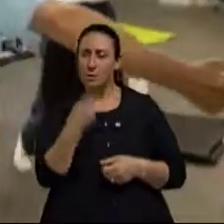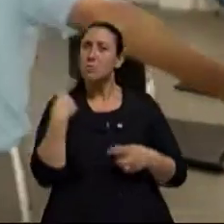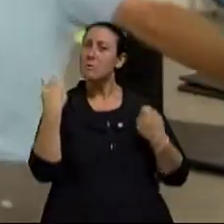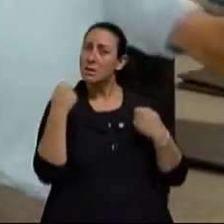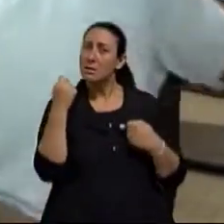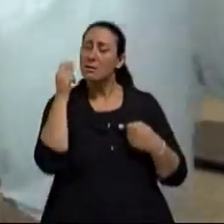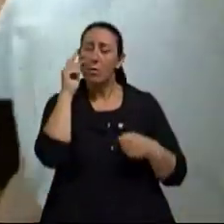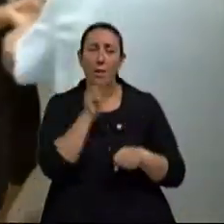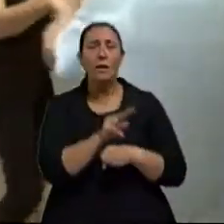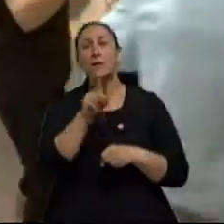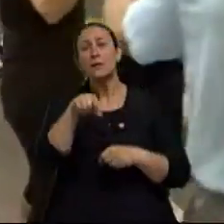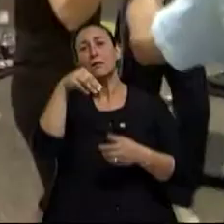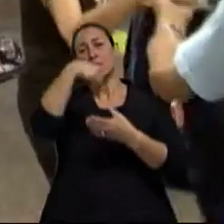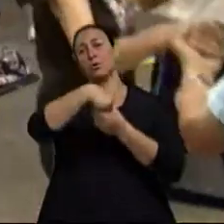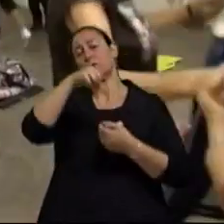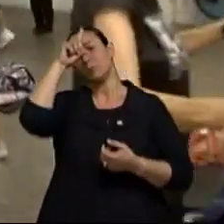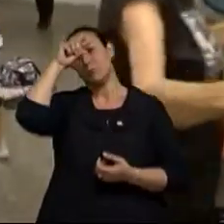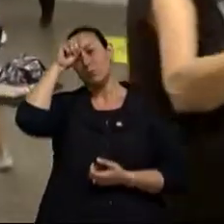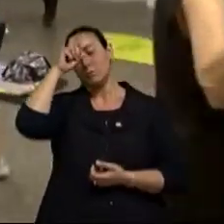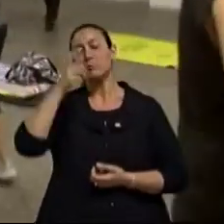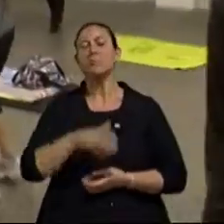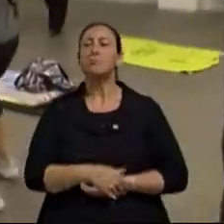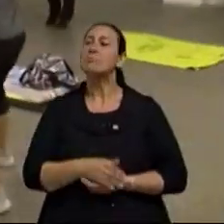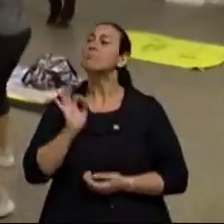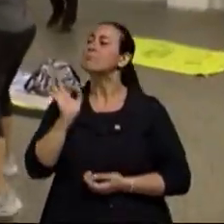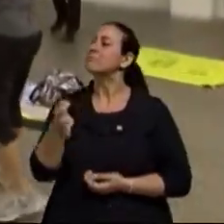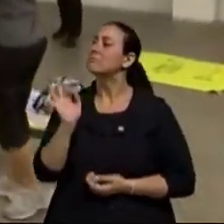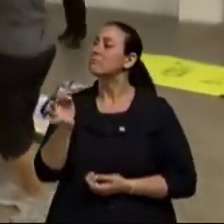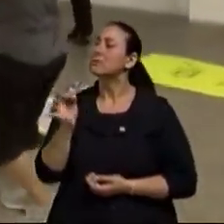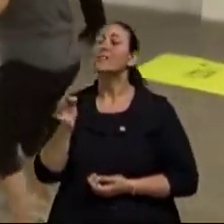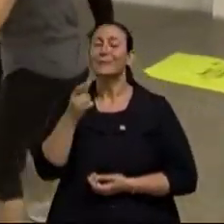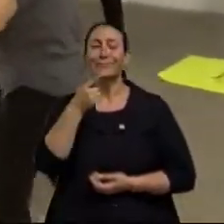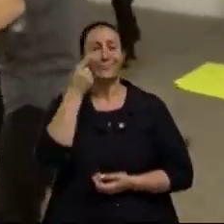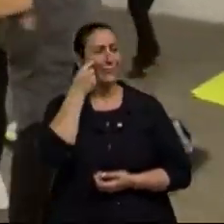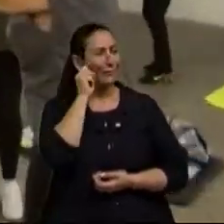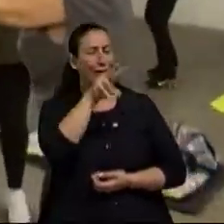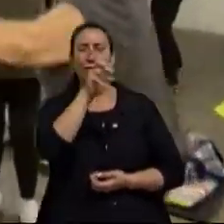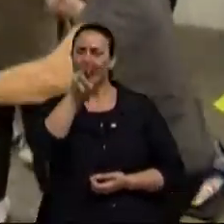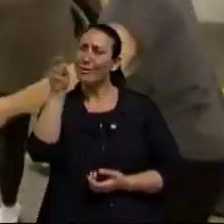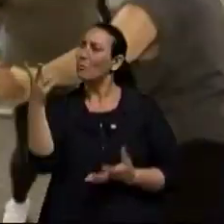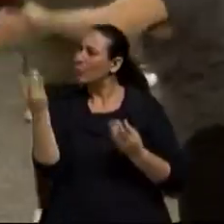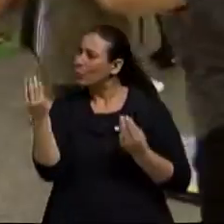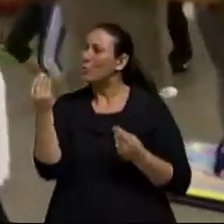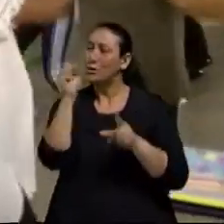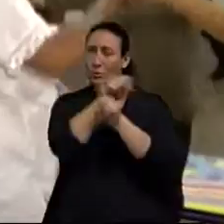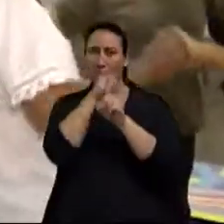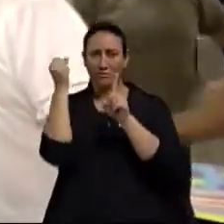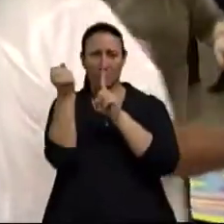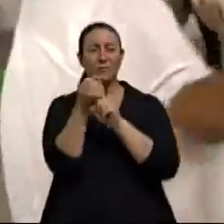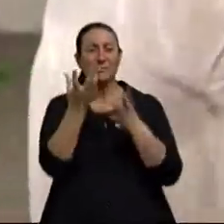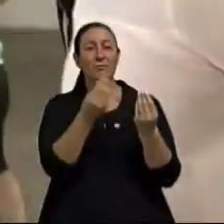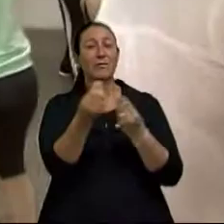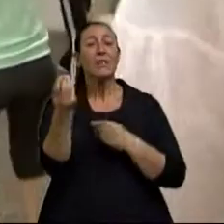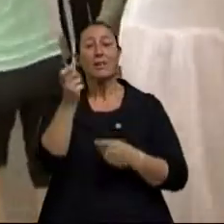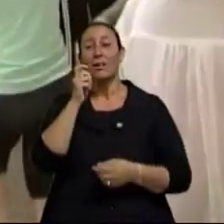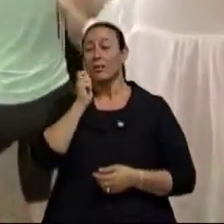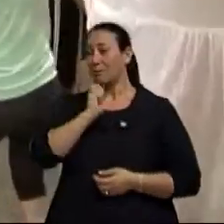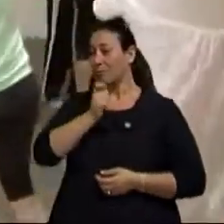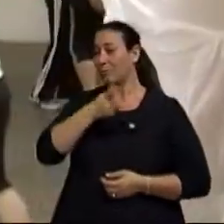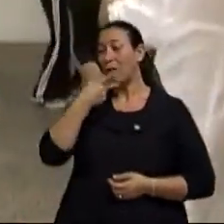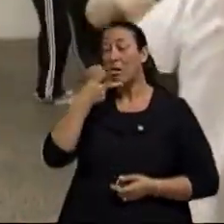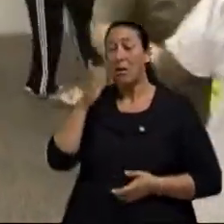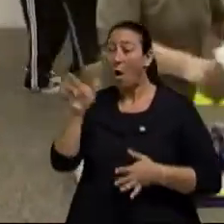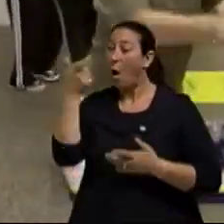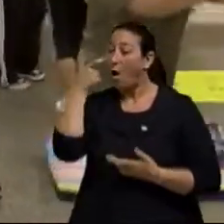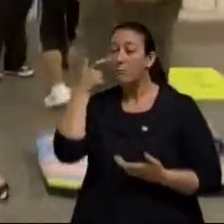como na auto-hospitalar. Claro. E se a grande situação que a gente vê hoje, se vocês estão se perguntando aí quantas famílias